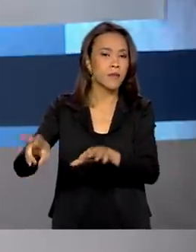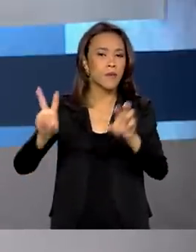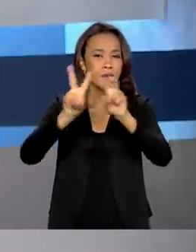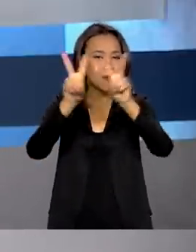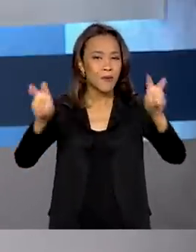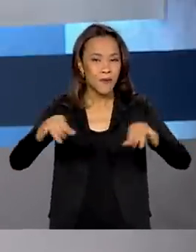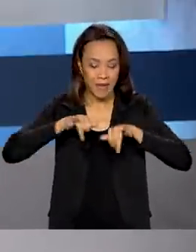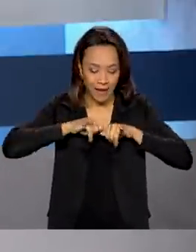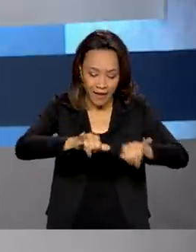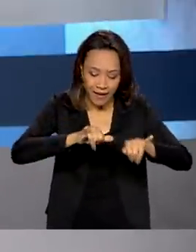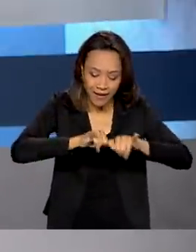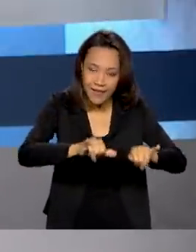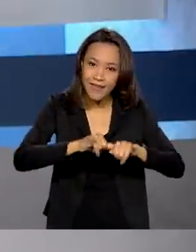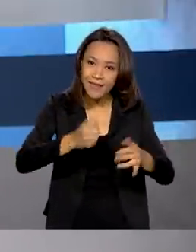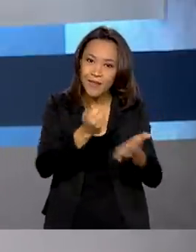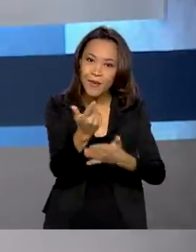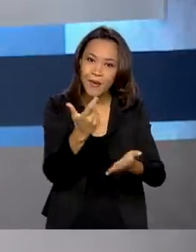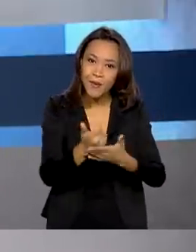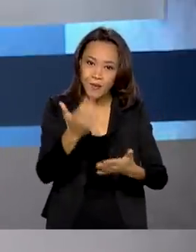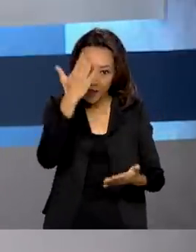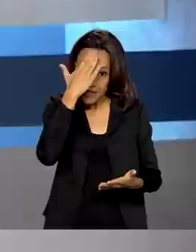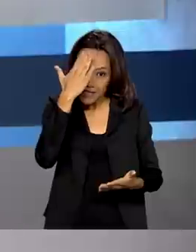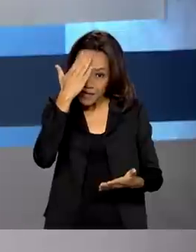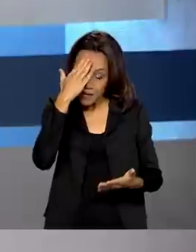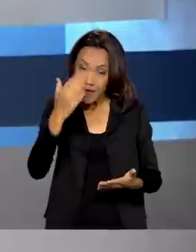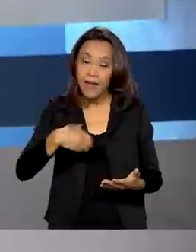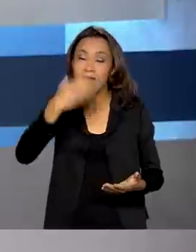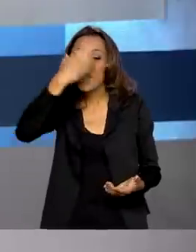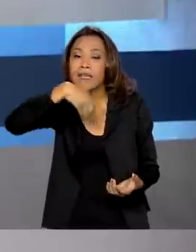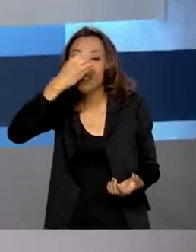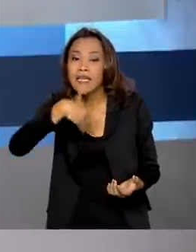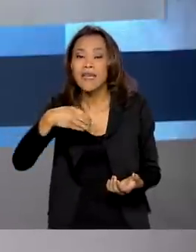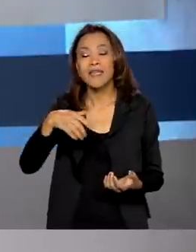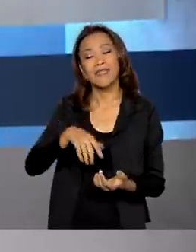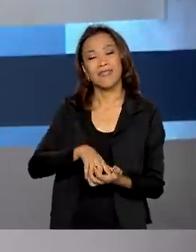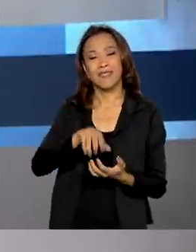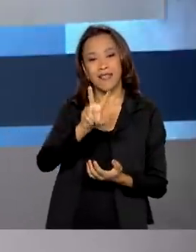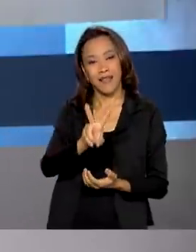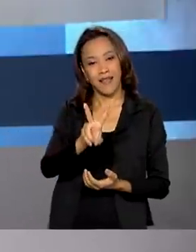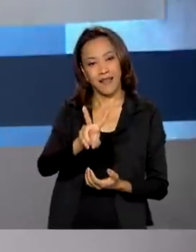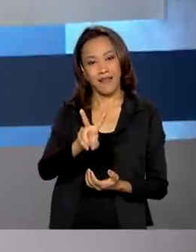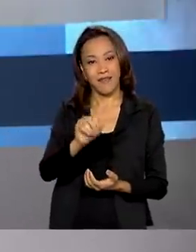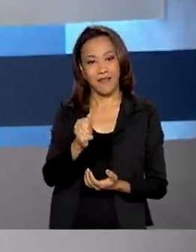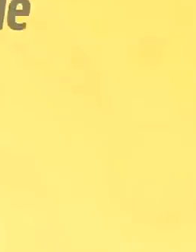carrinho de compras é o preço da vagem e da maçã nas seasas do país. Confira.